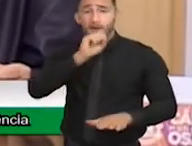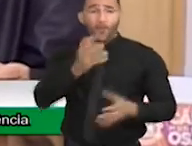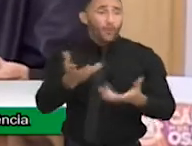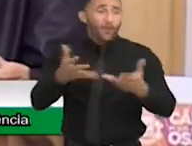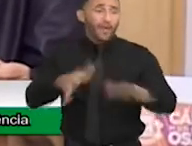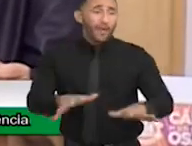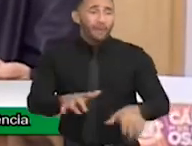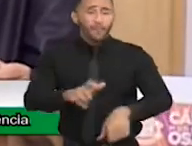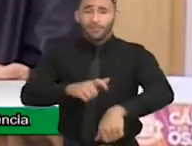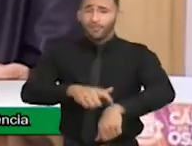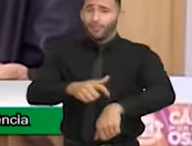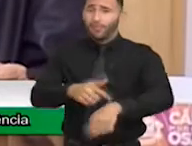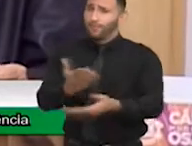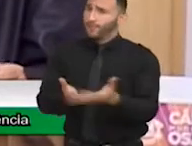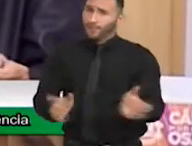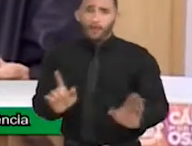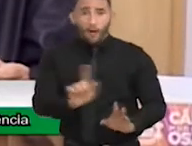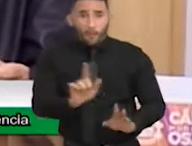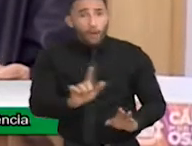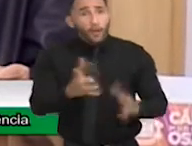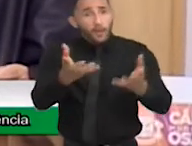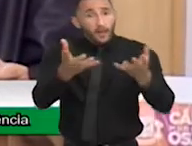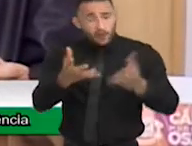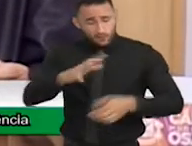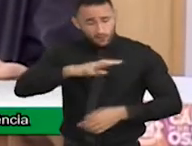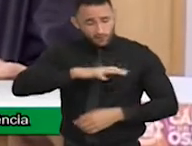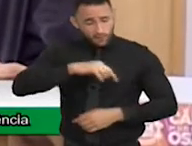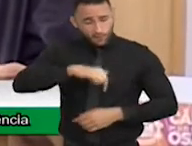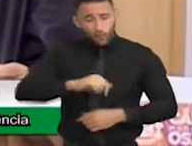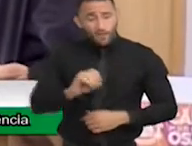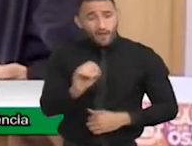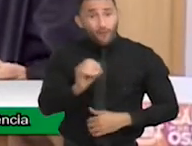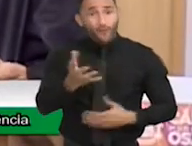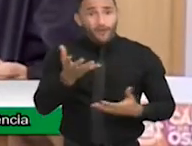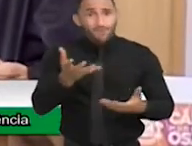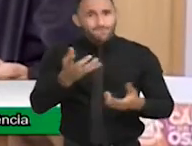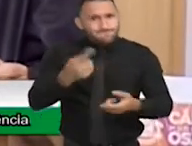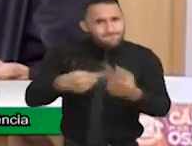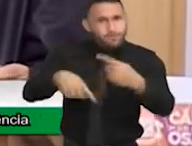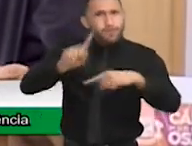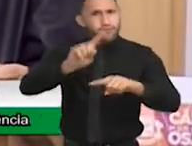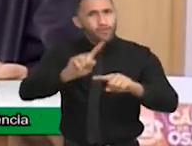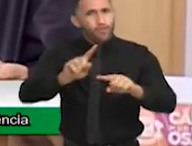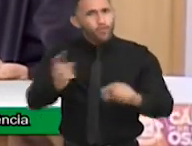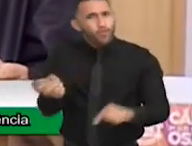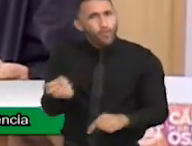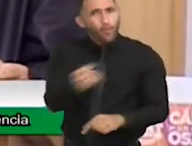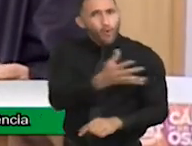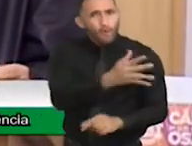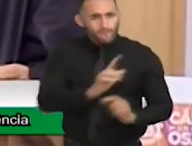Nós queremos, viradores, que Osasco se torne inovador, Osasco se torne